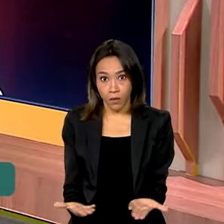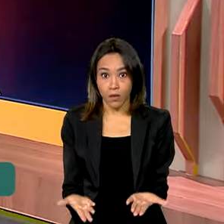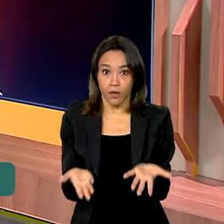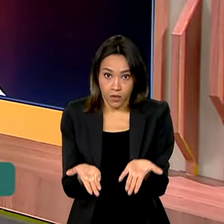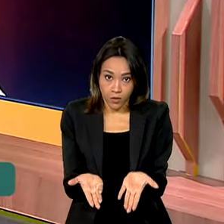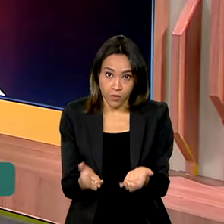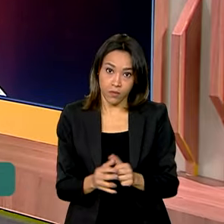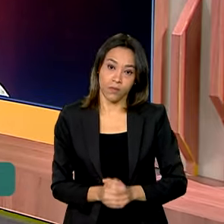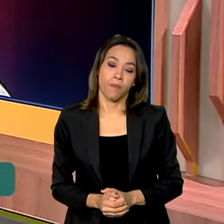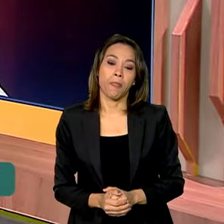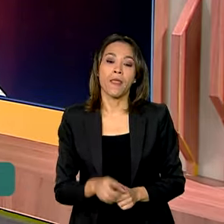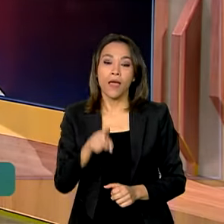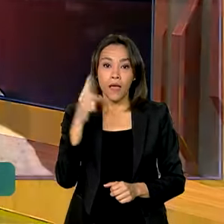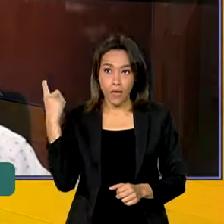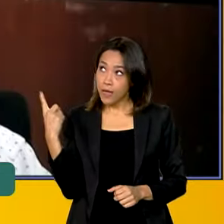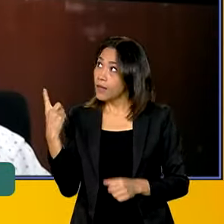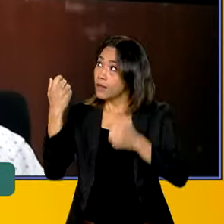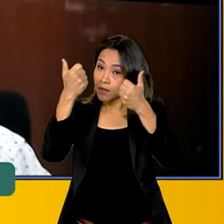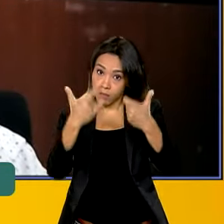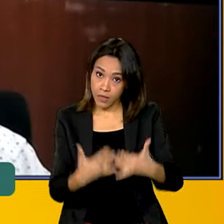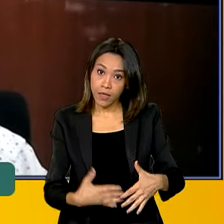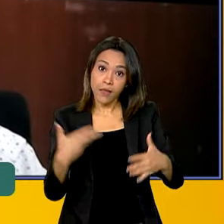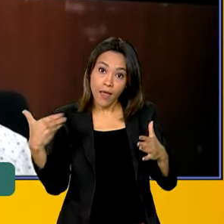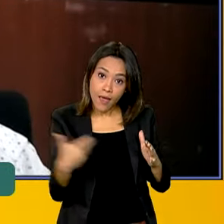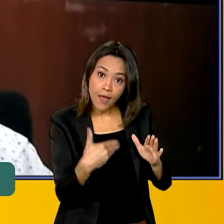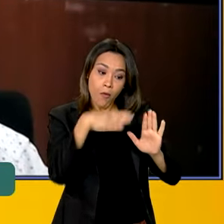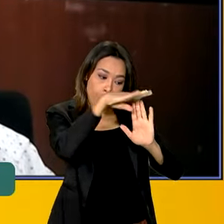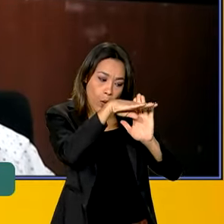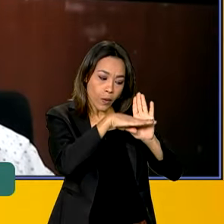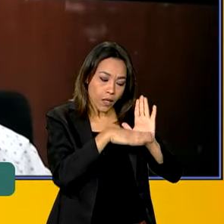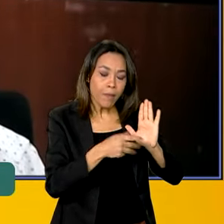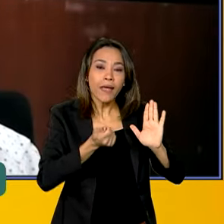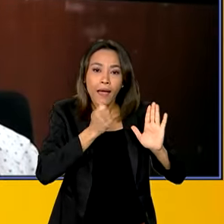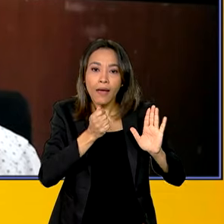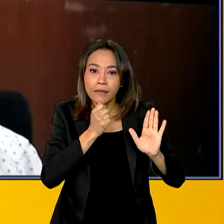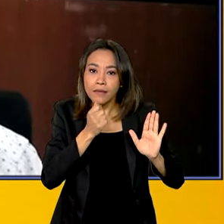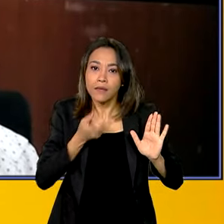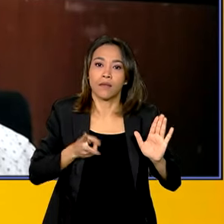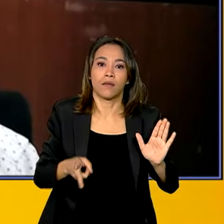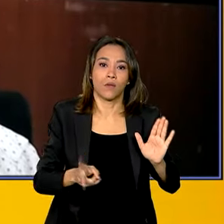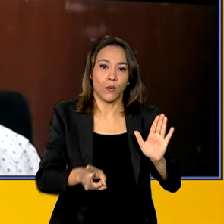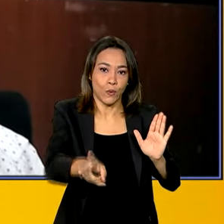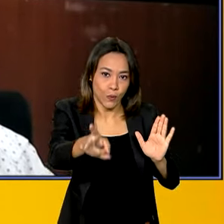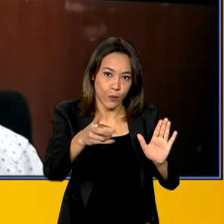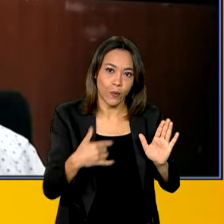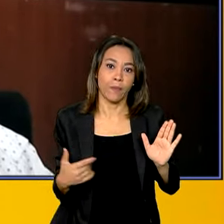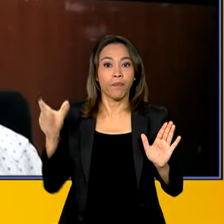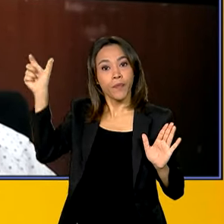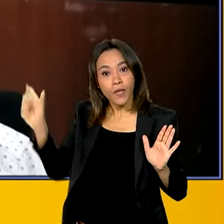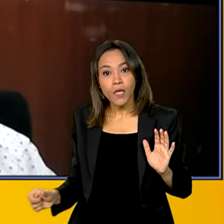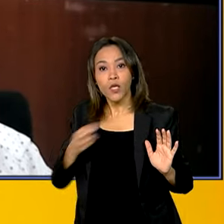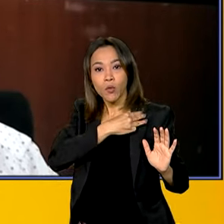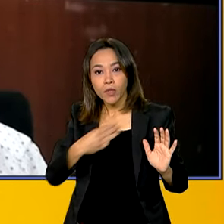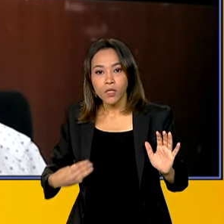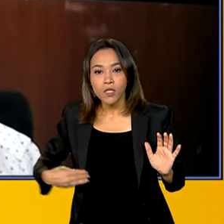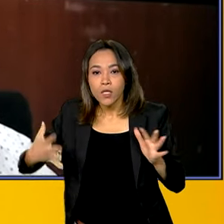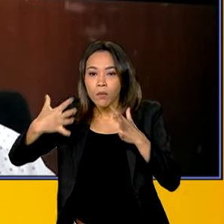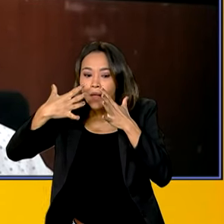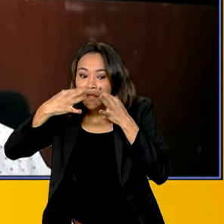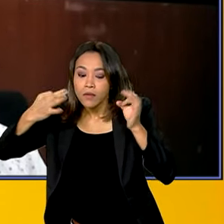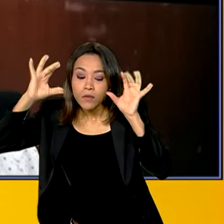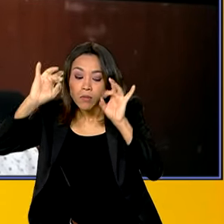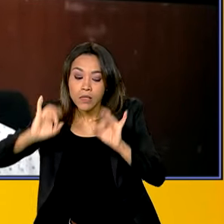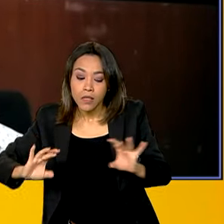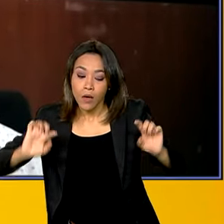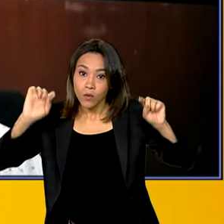programa é um programa que está sendo desenvolvido e o ministro Favro tem muito apreço a esse trabalho. Nós hoje temos